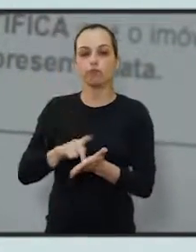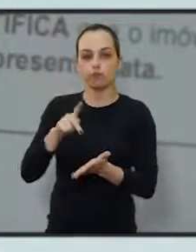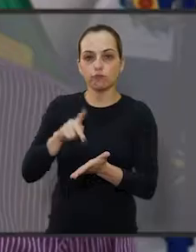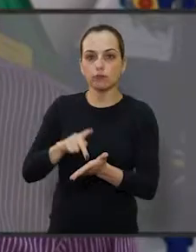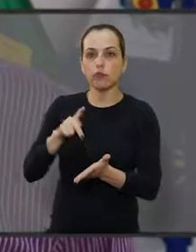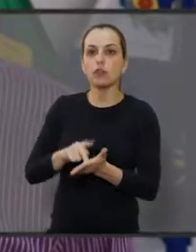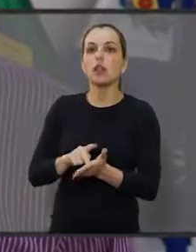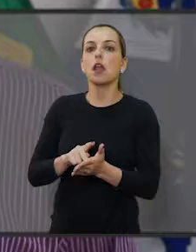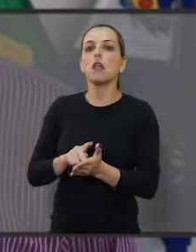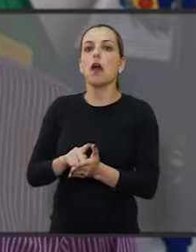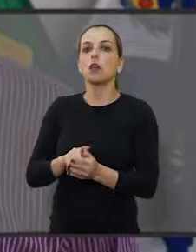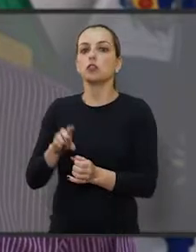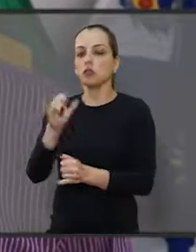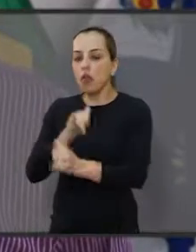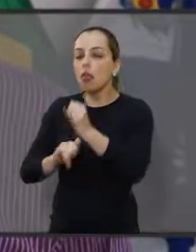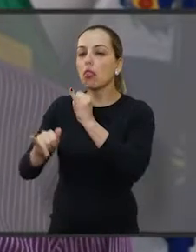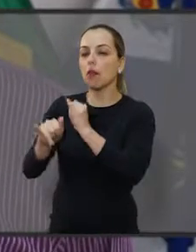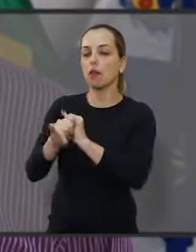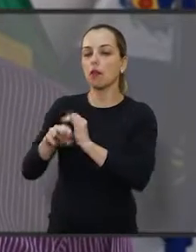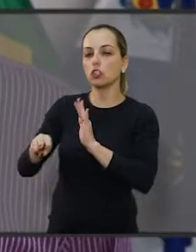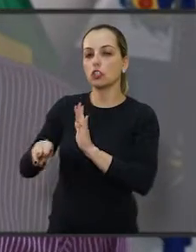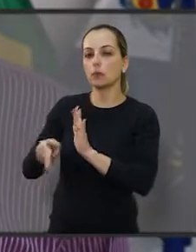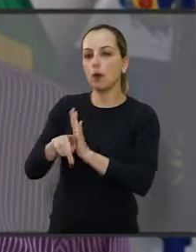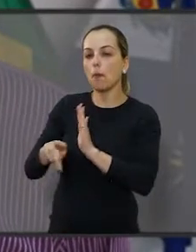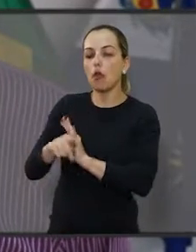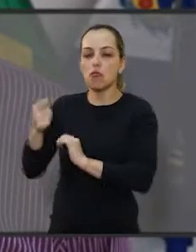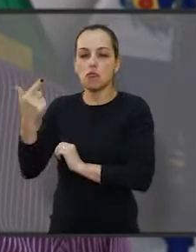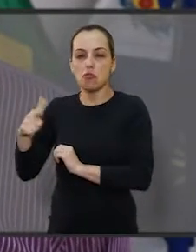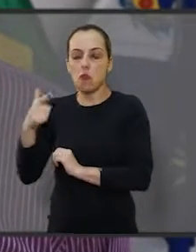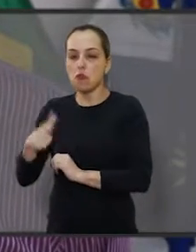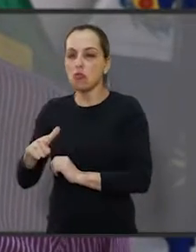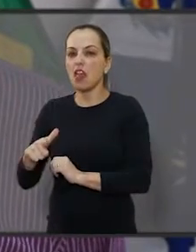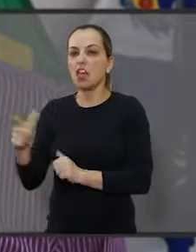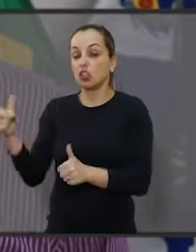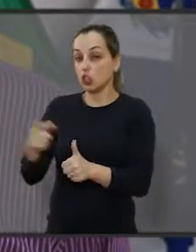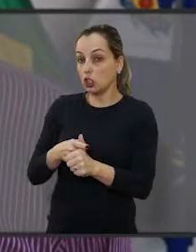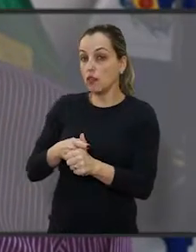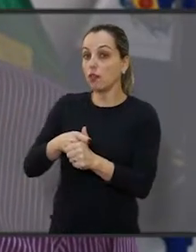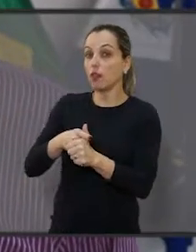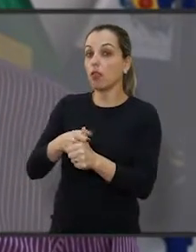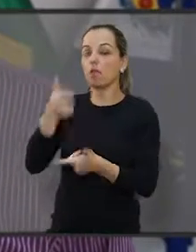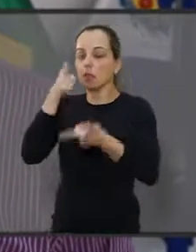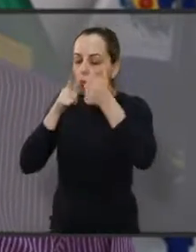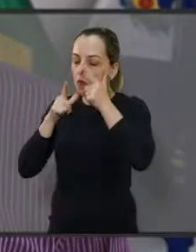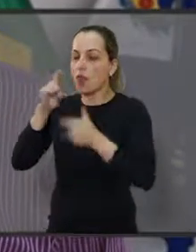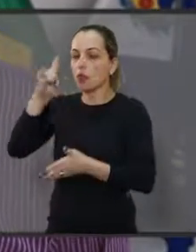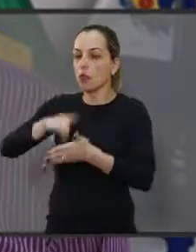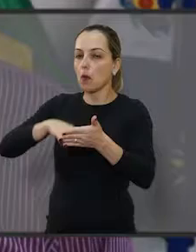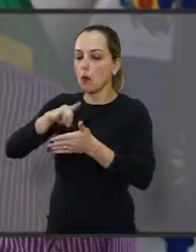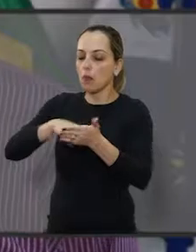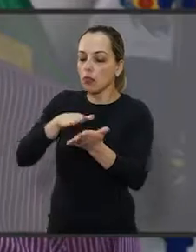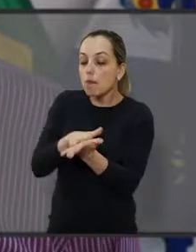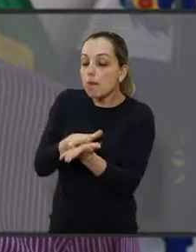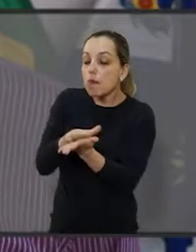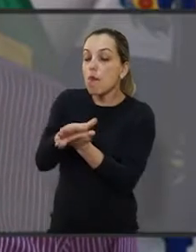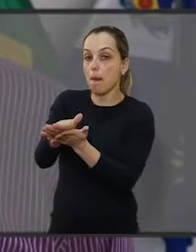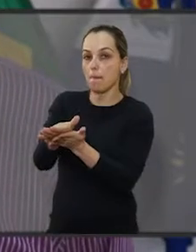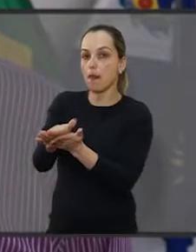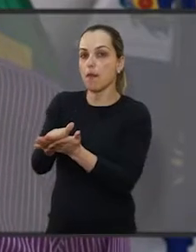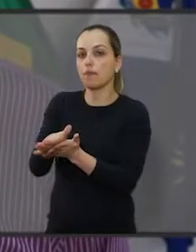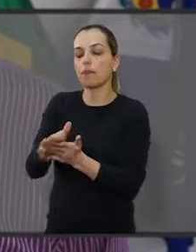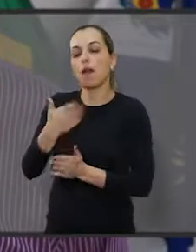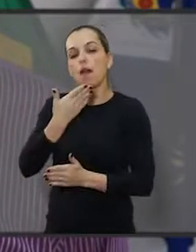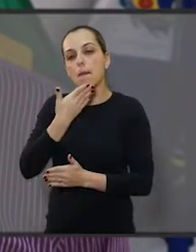É imediato, digitou o código, se não tiver nenhuma pendência, ela já sai na hora e o contribuinte pode imprimir.